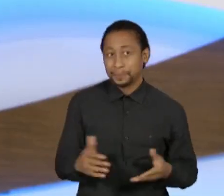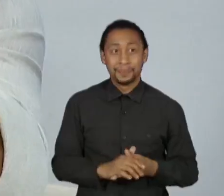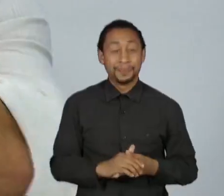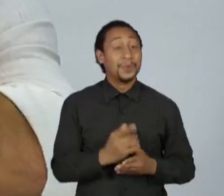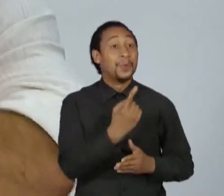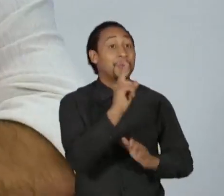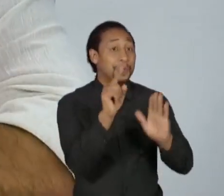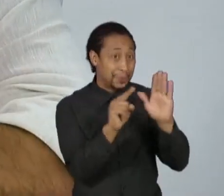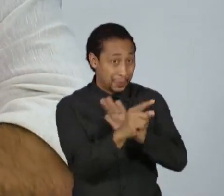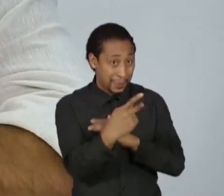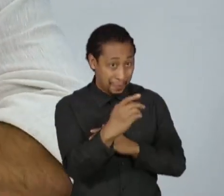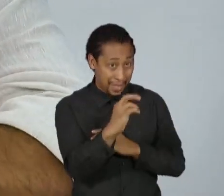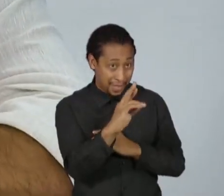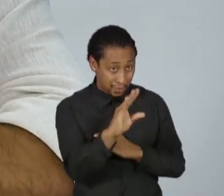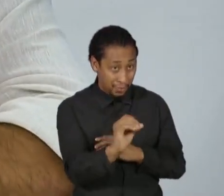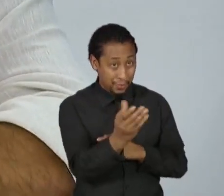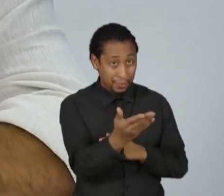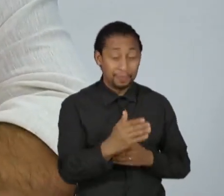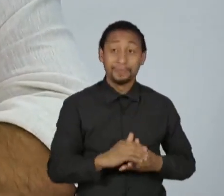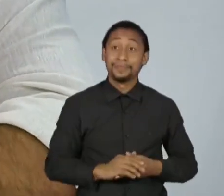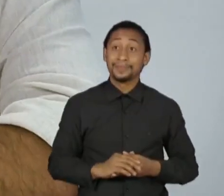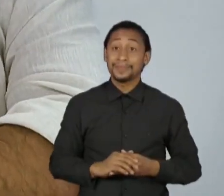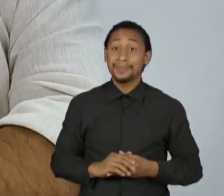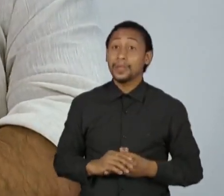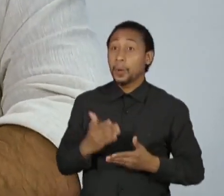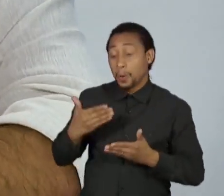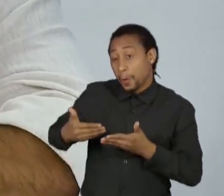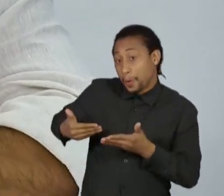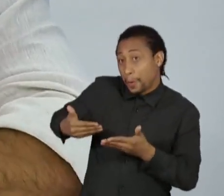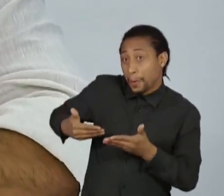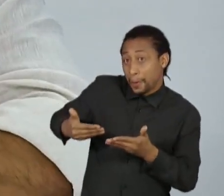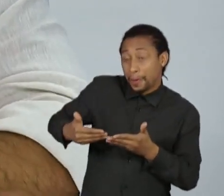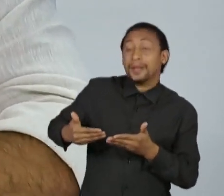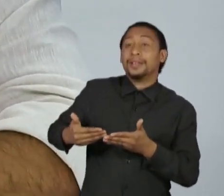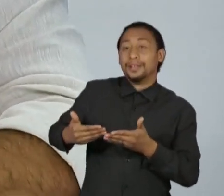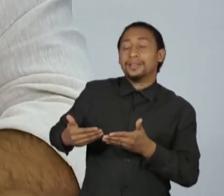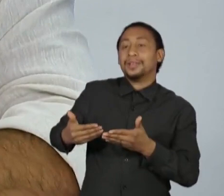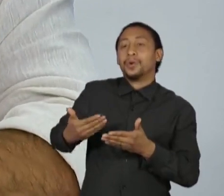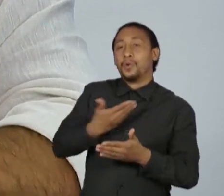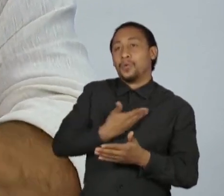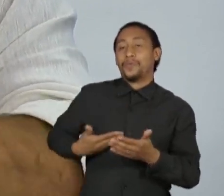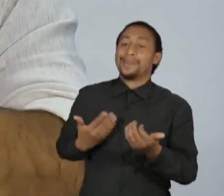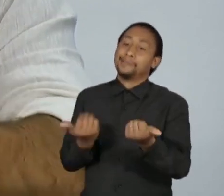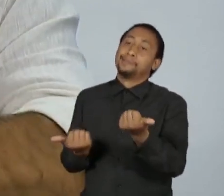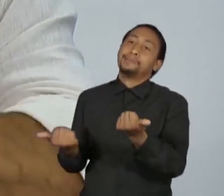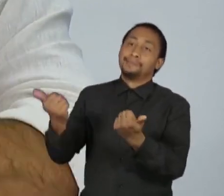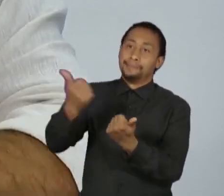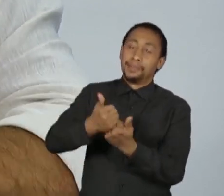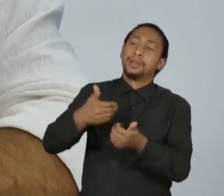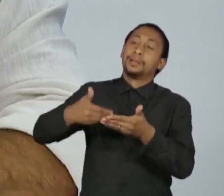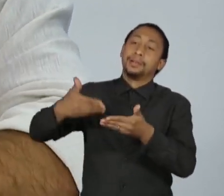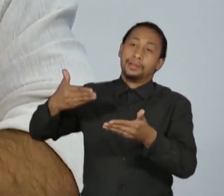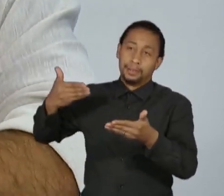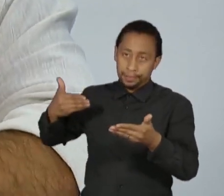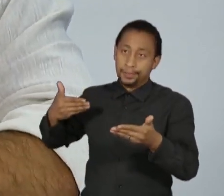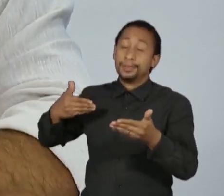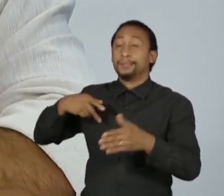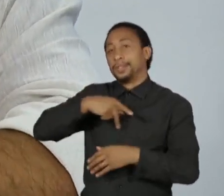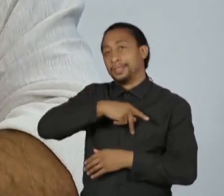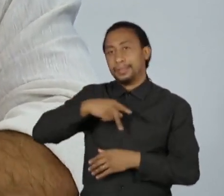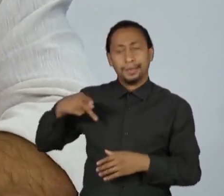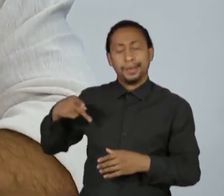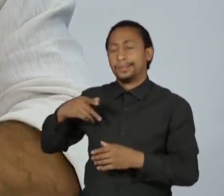Fechar o nosso programa. Lineker, estamos às vésperas de um novo governo, depois de quatro anos de um presidente com uma série de declarações racistas,